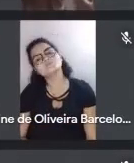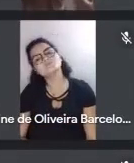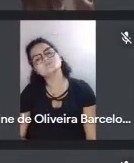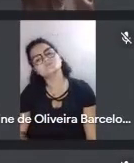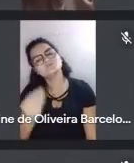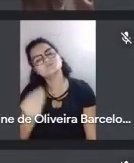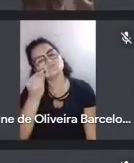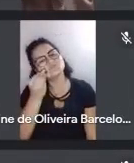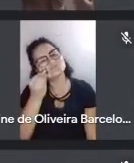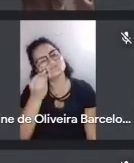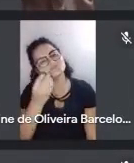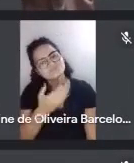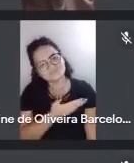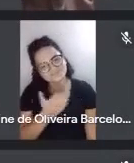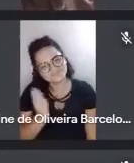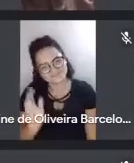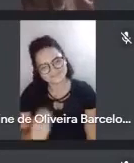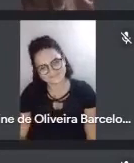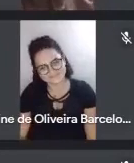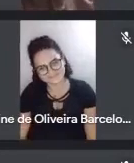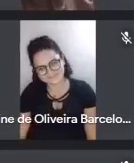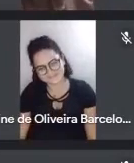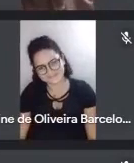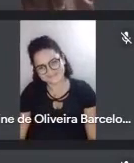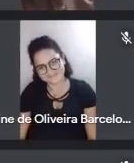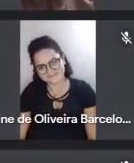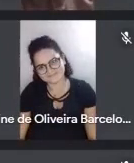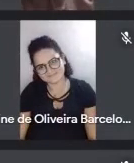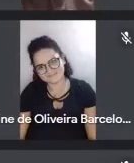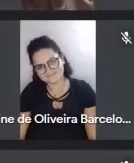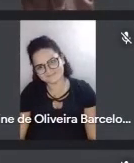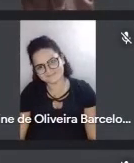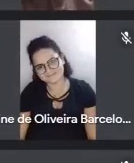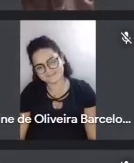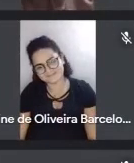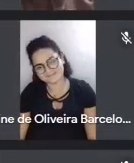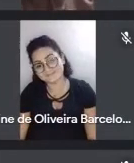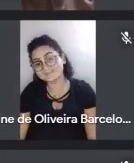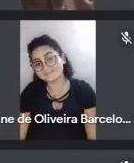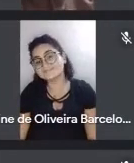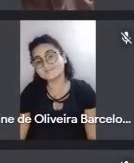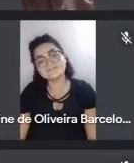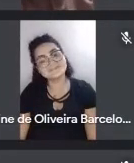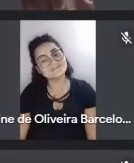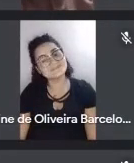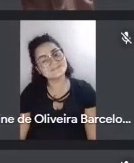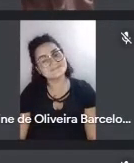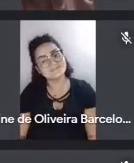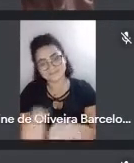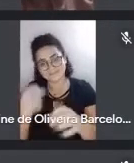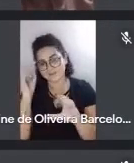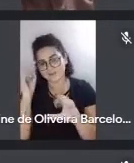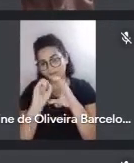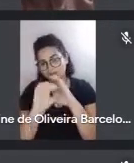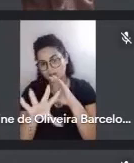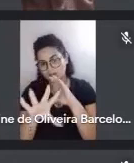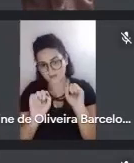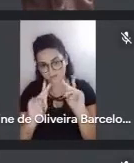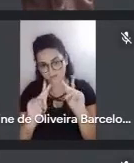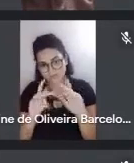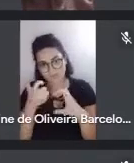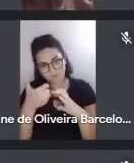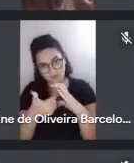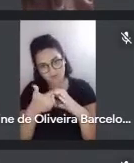Sem carinha Dessa vez Vou fazer então Vou fazer duas E aí eu mando para vocês Também Por zap